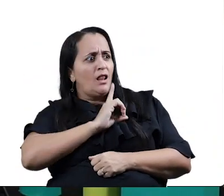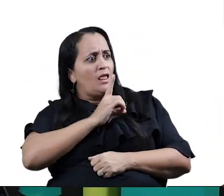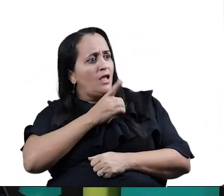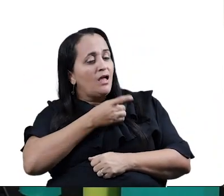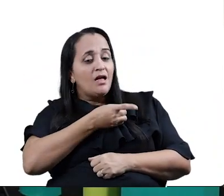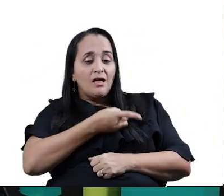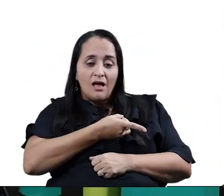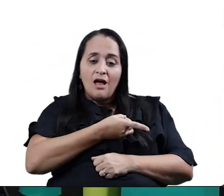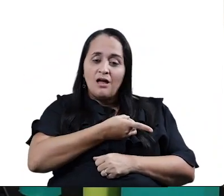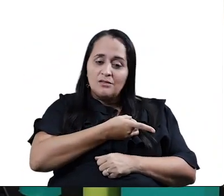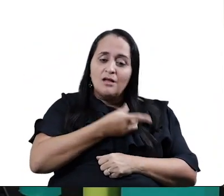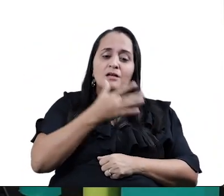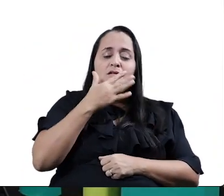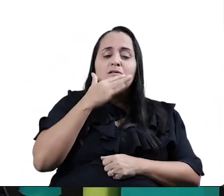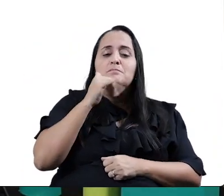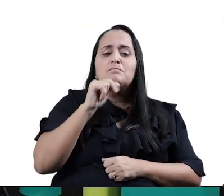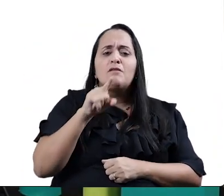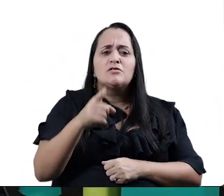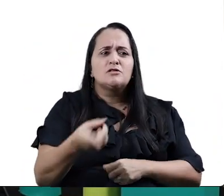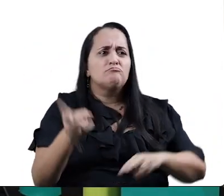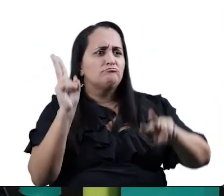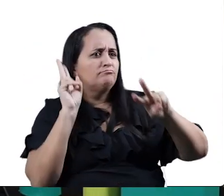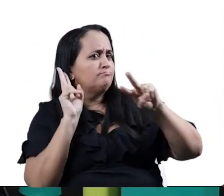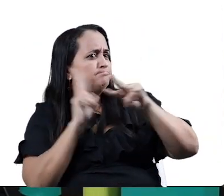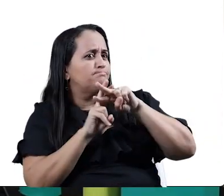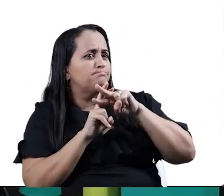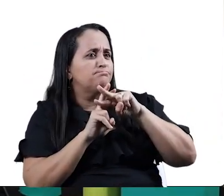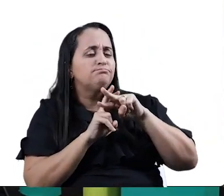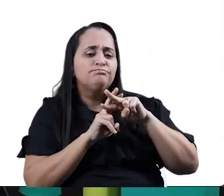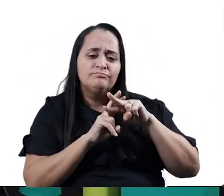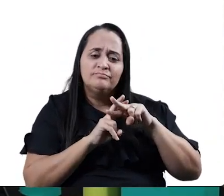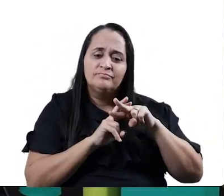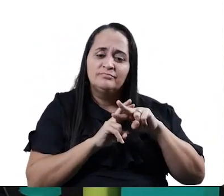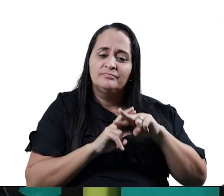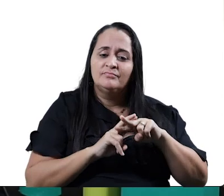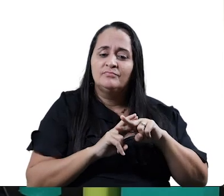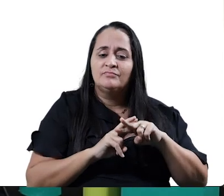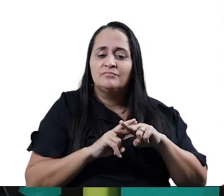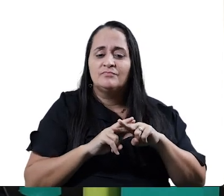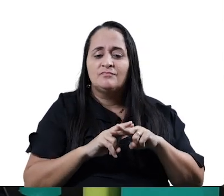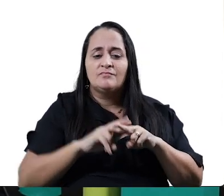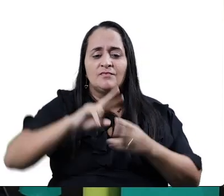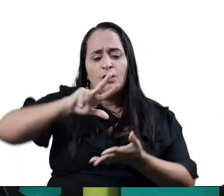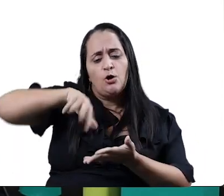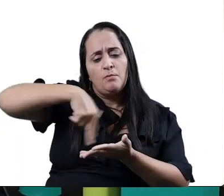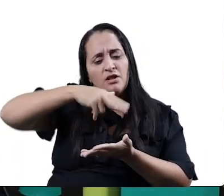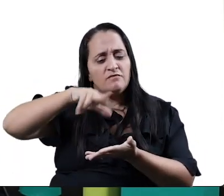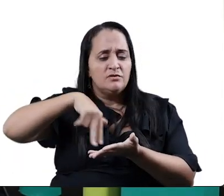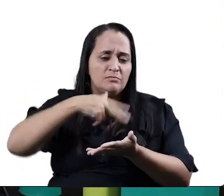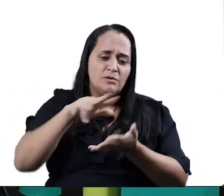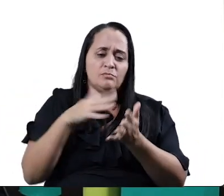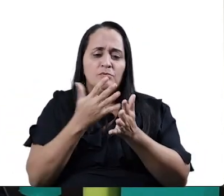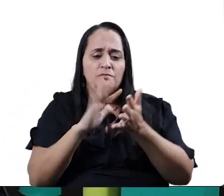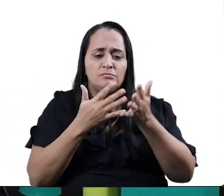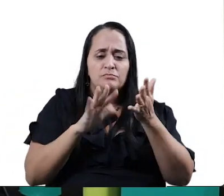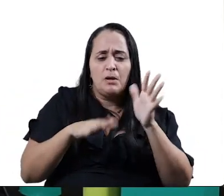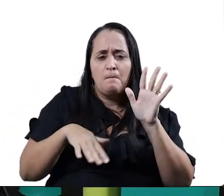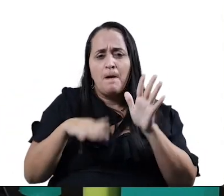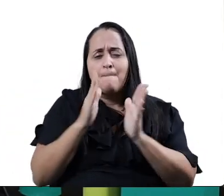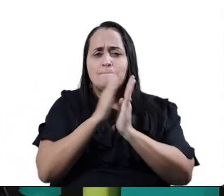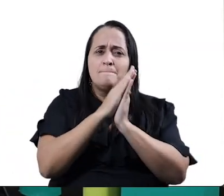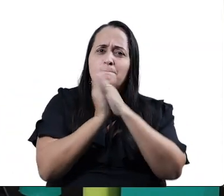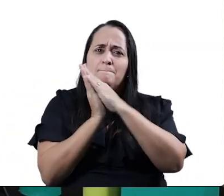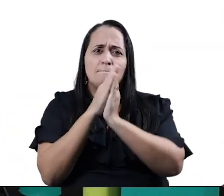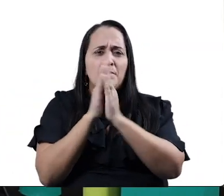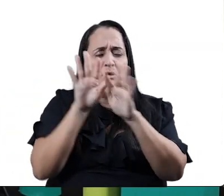delegado, e Pai Francisco foi para a prisão. Como ele vem todo requebrando, parece um boneco